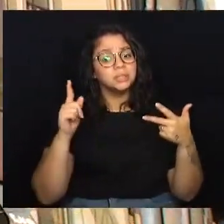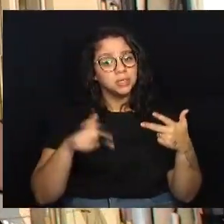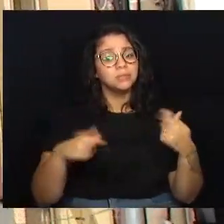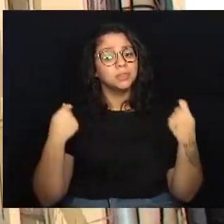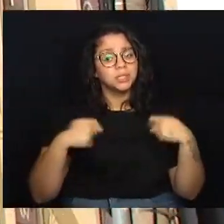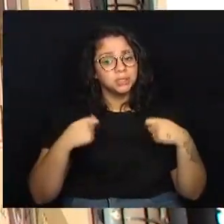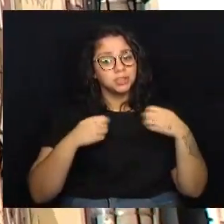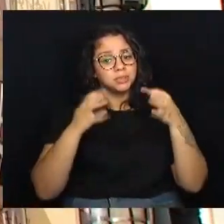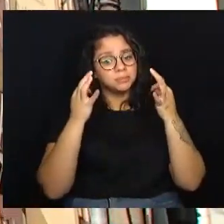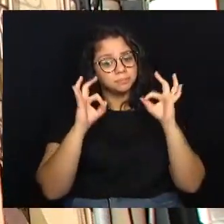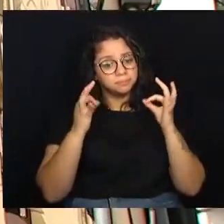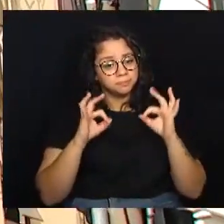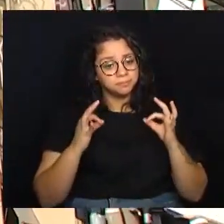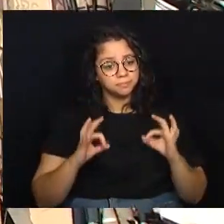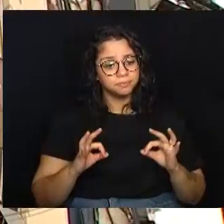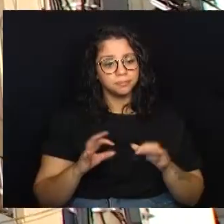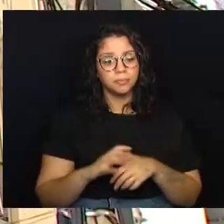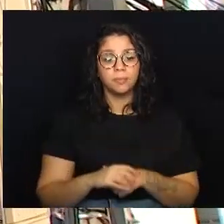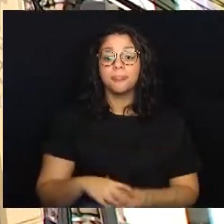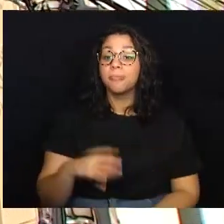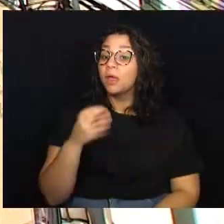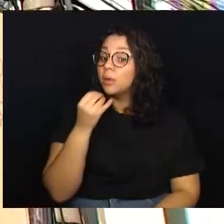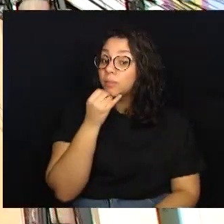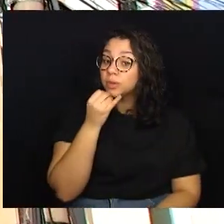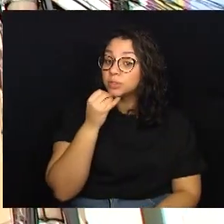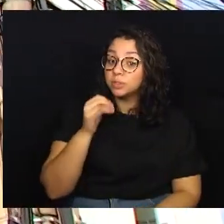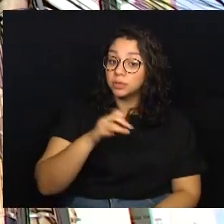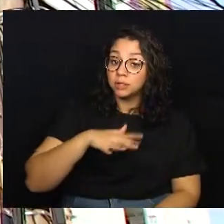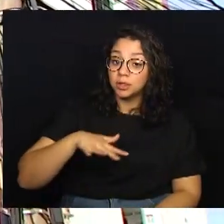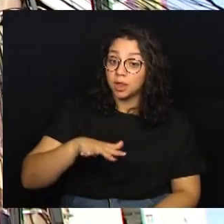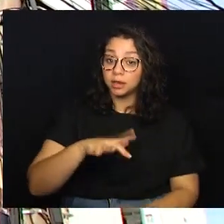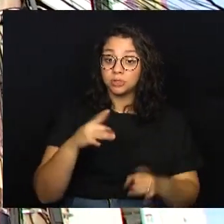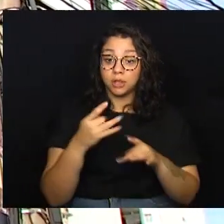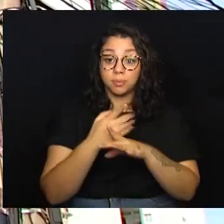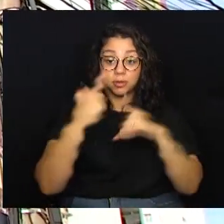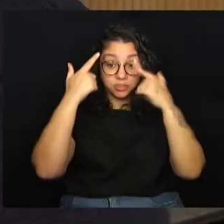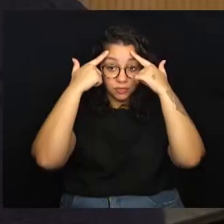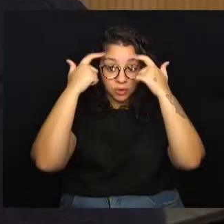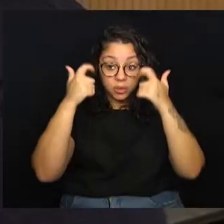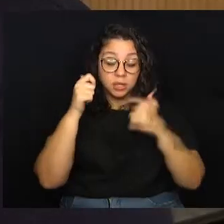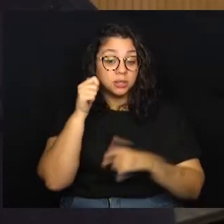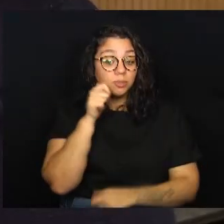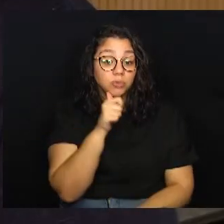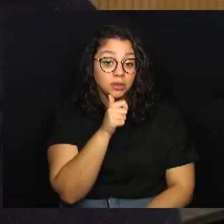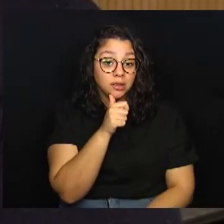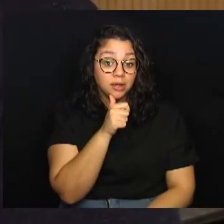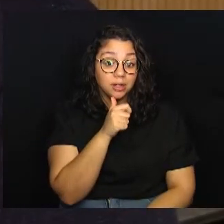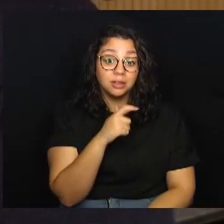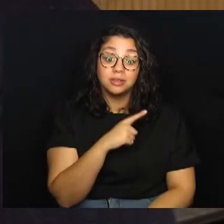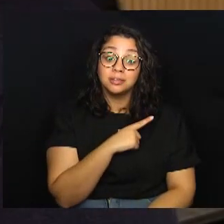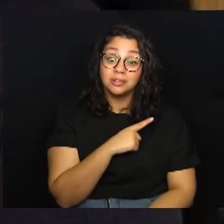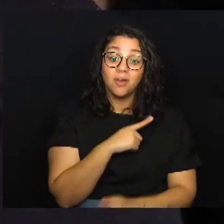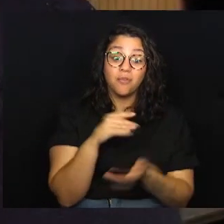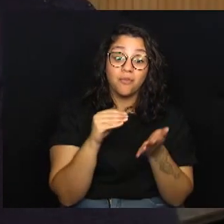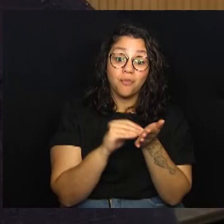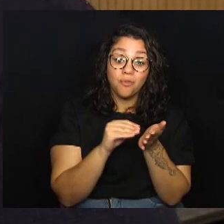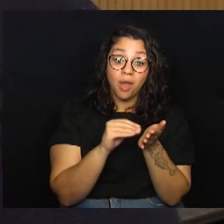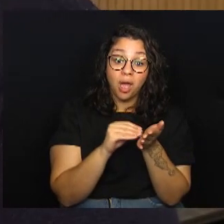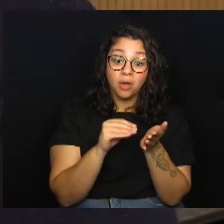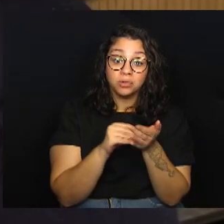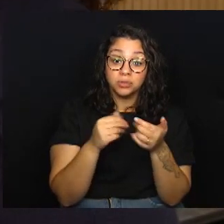necessárias para que sejam regularizadas. Por exemplo, na área de combate à violência à mulher, a gente está com uma